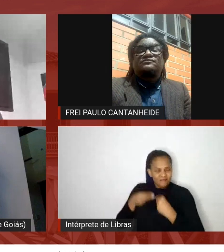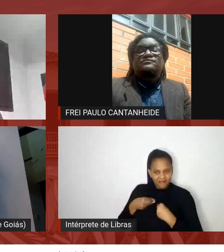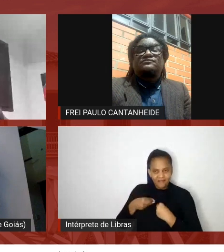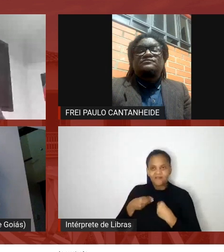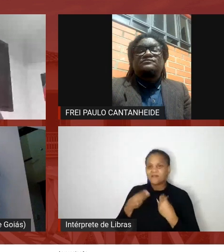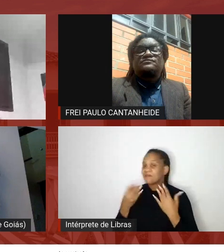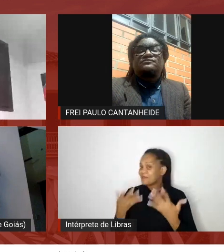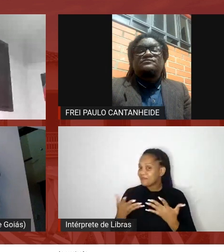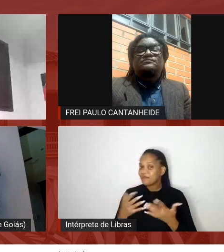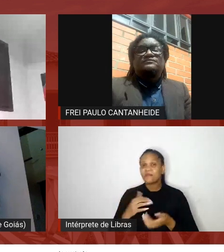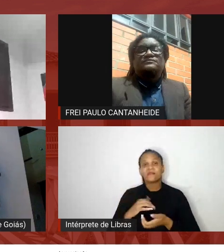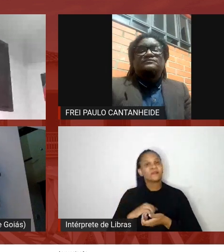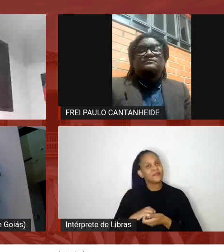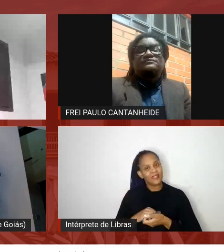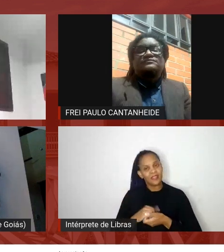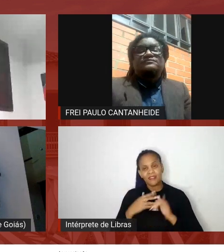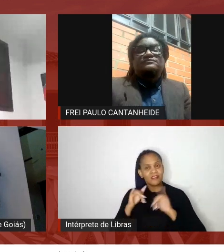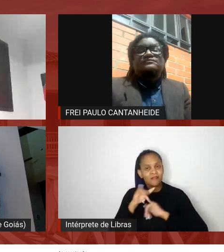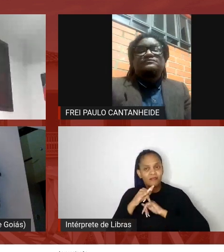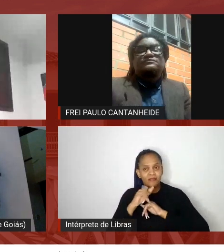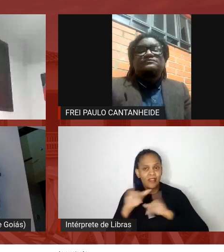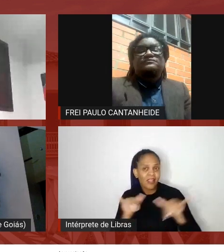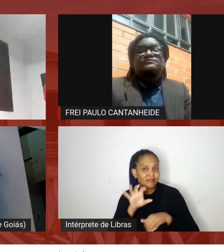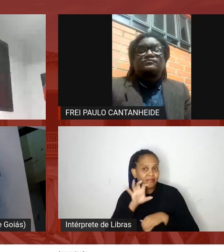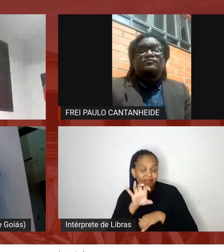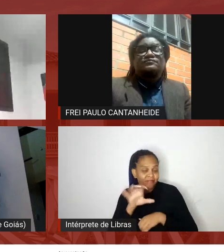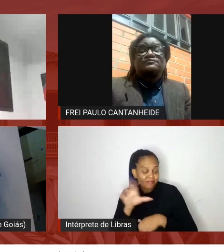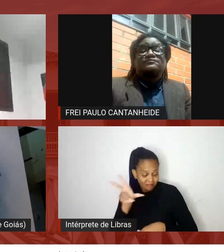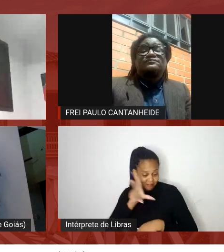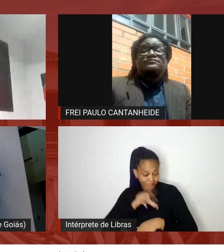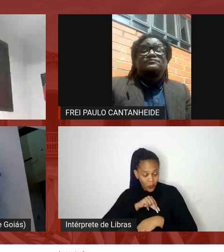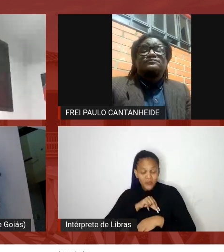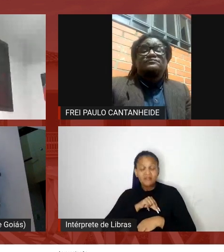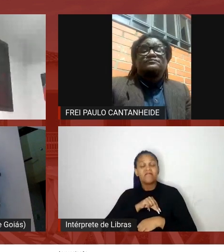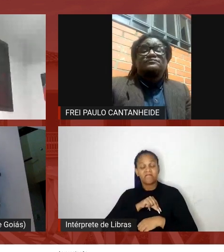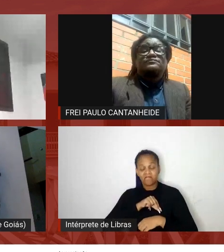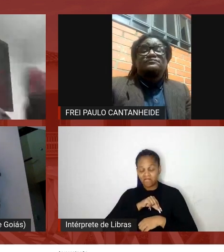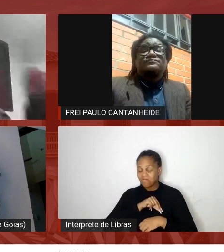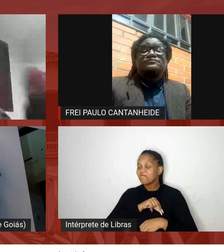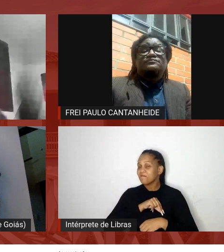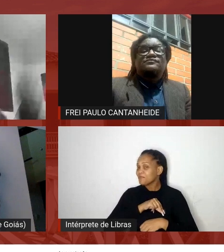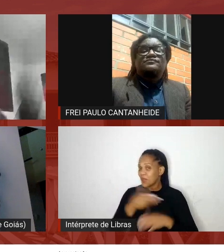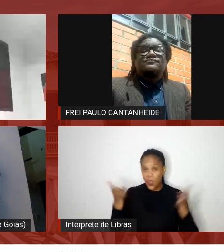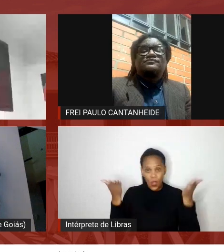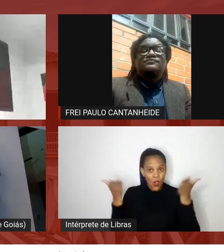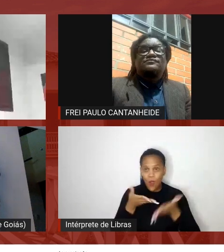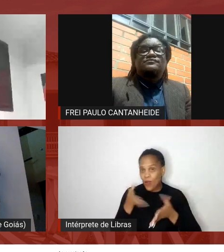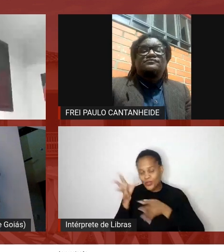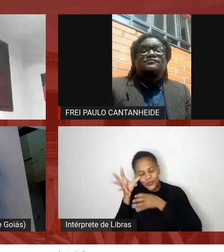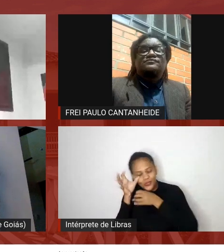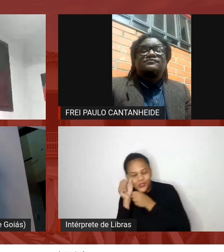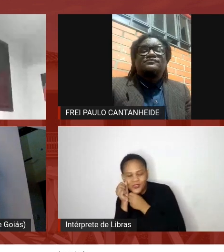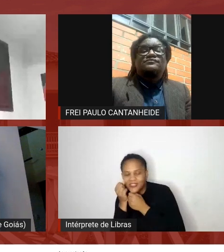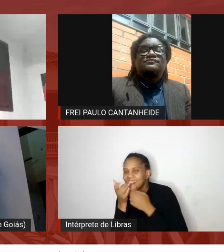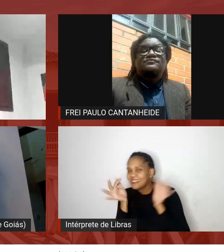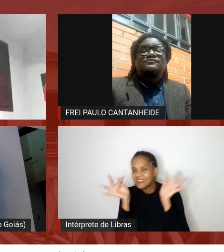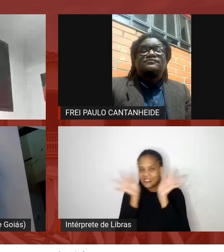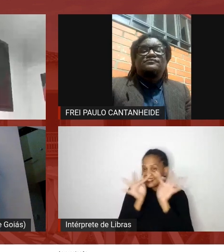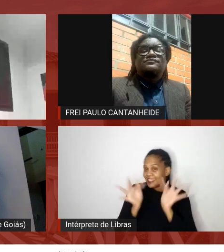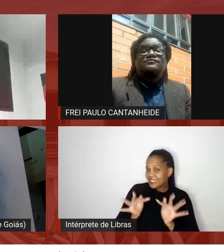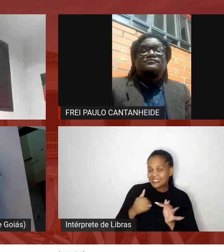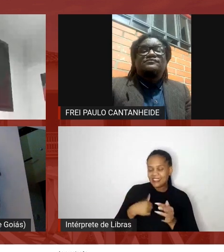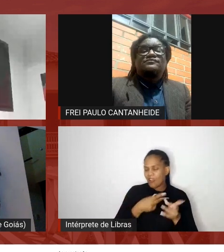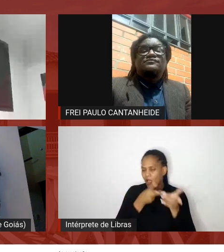e dizer que é isso nossa vou dormir hoje daquele jeito que a gente vai ouvindo coisas